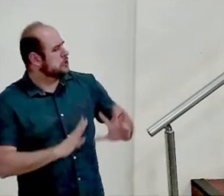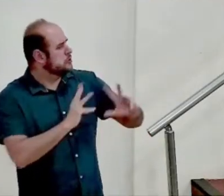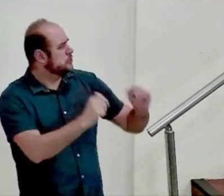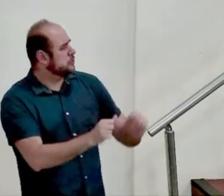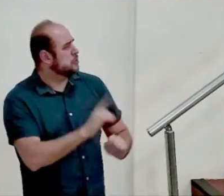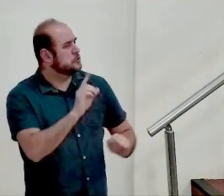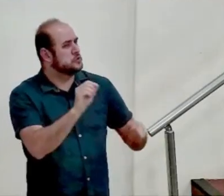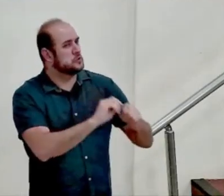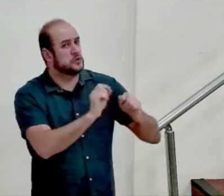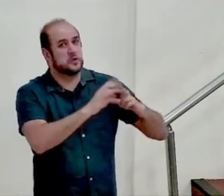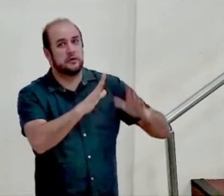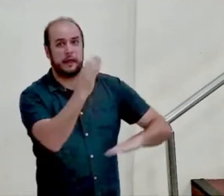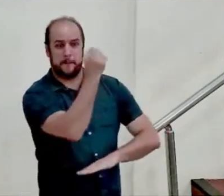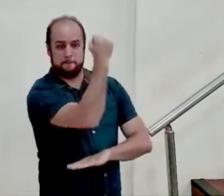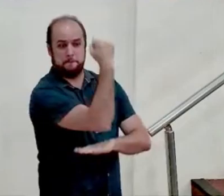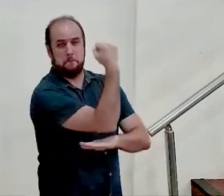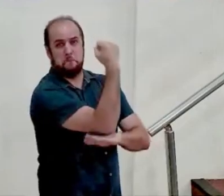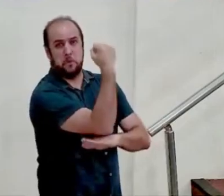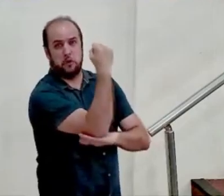ele fez os postes também.